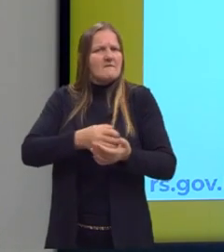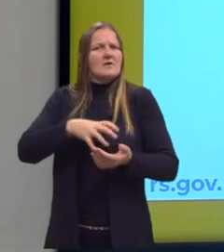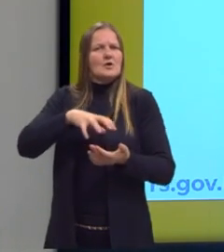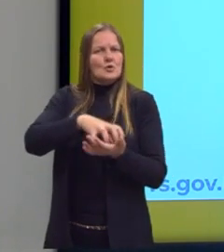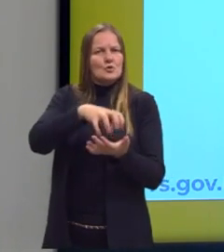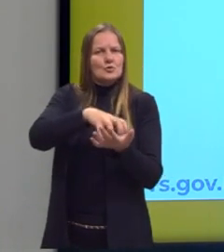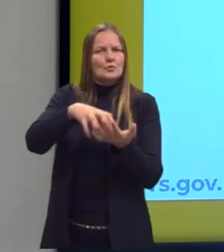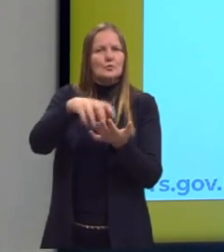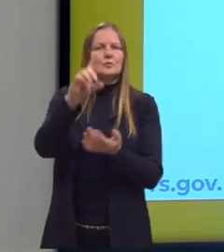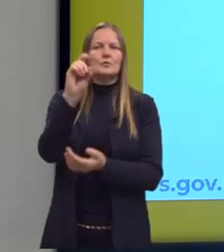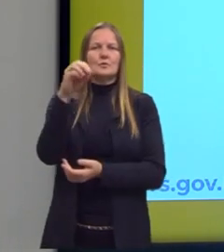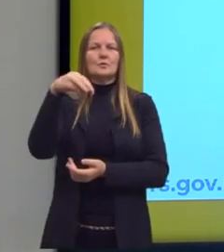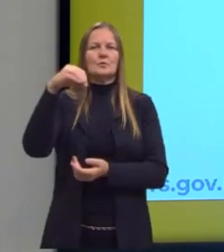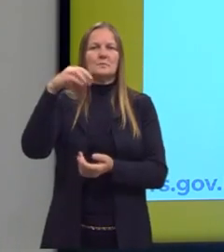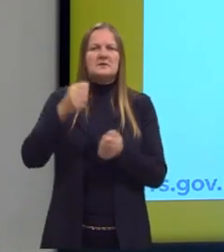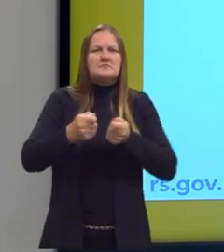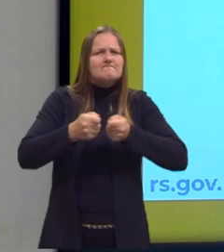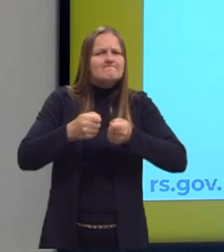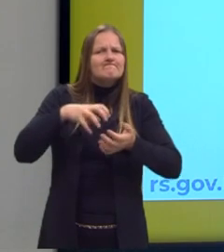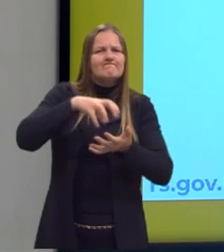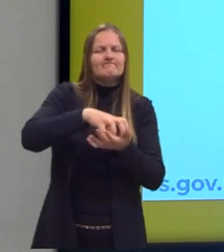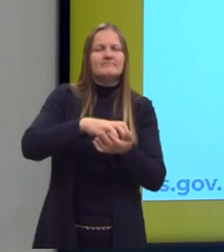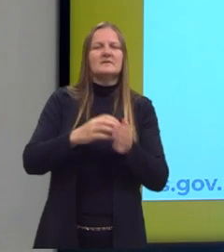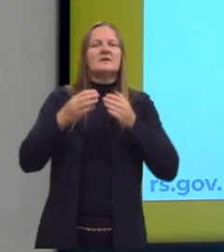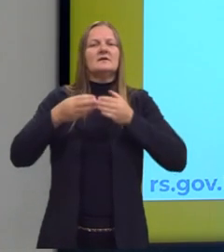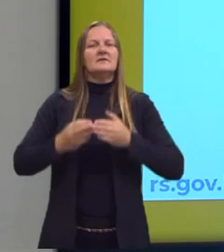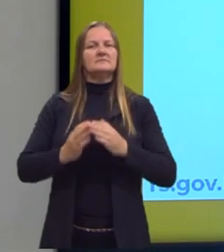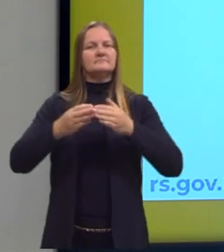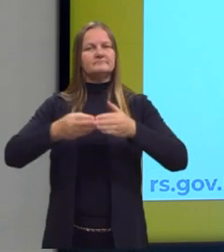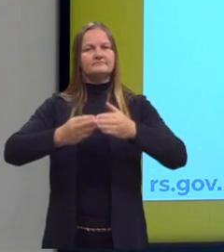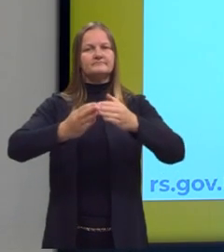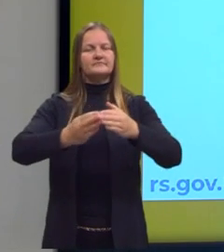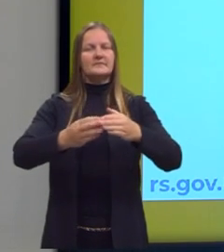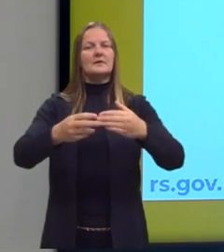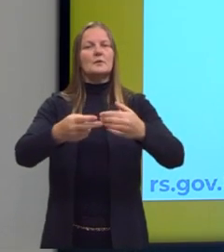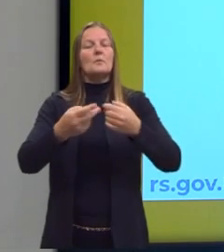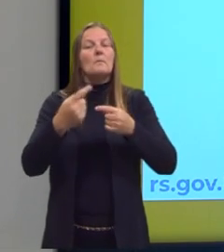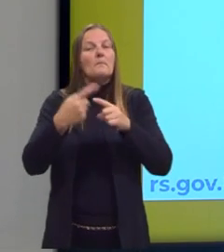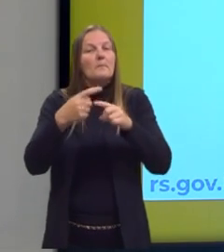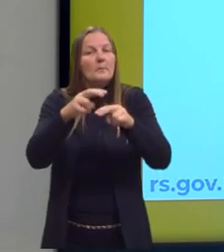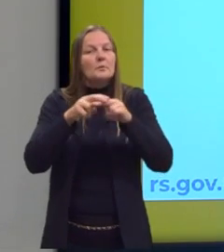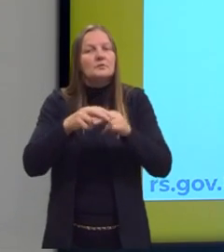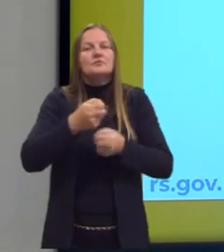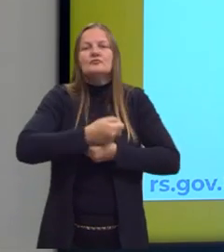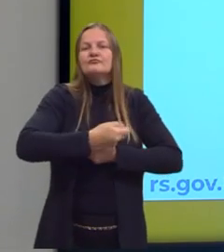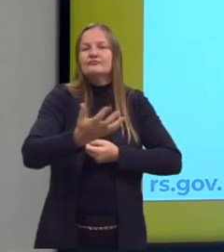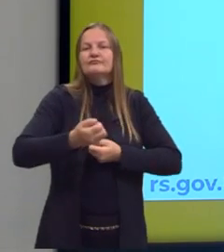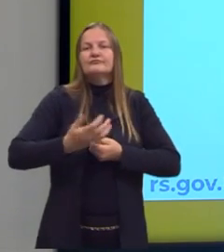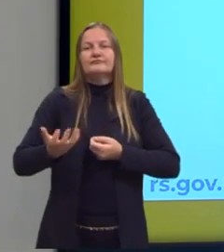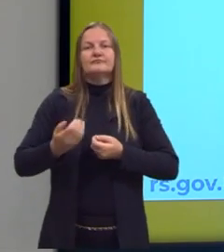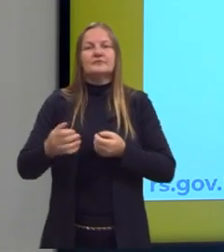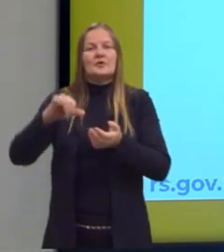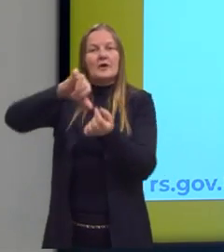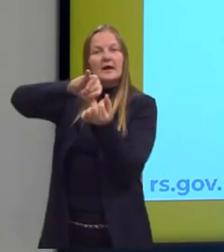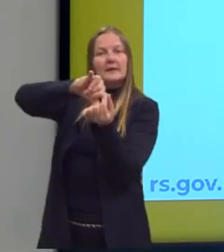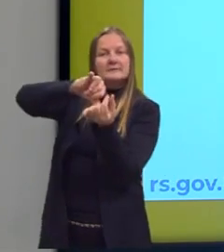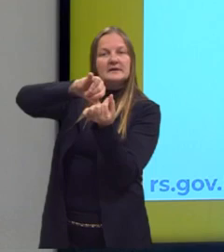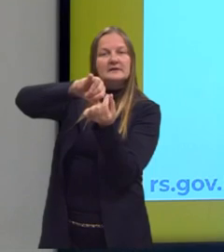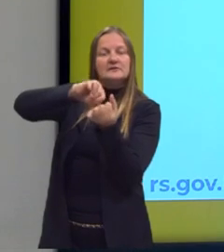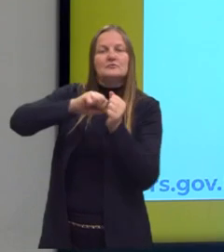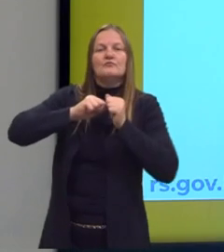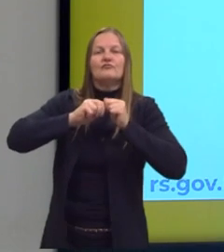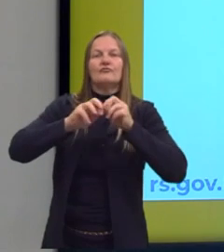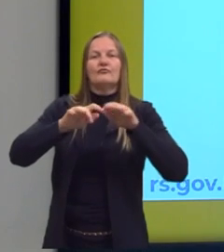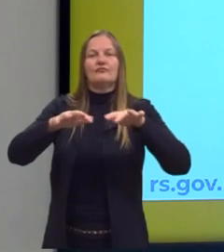marcar aqui, então, que, na verdade, as navegações foram responsáveis por espalhar e afirmar o capitalismo. Não foram